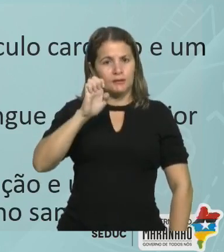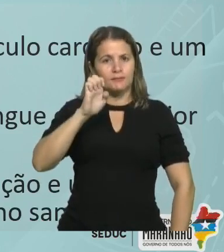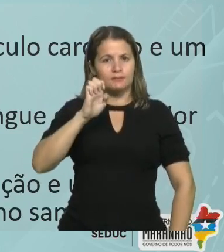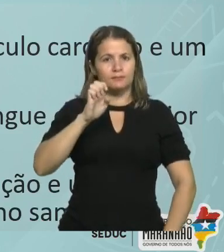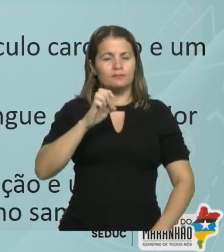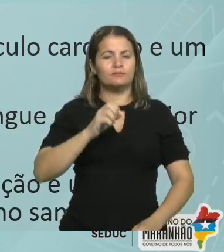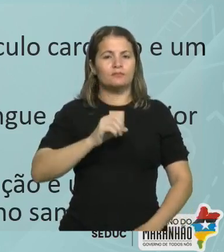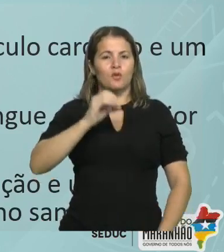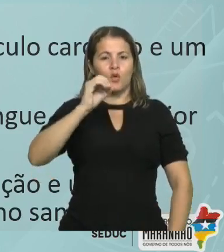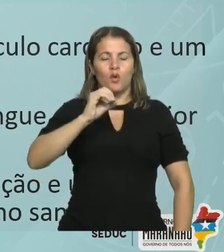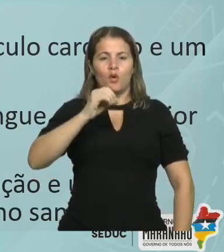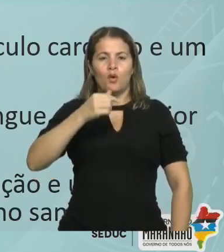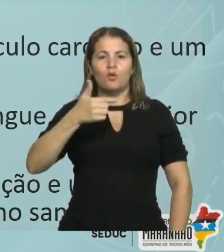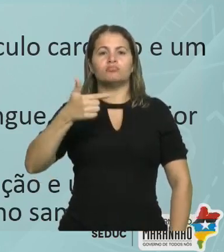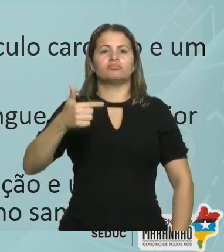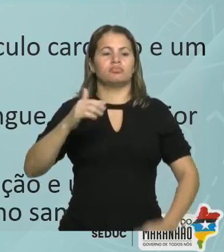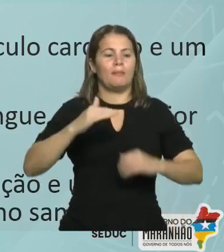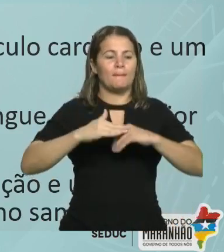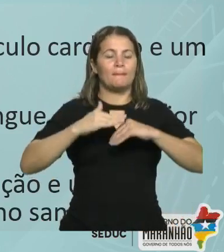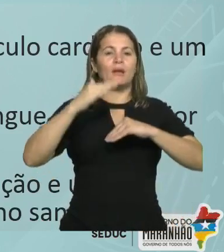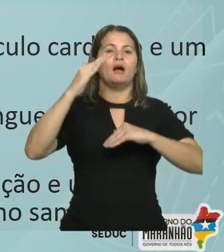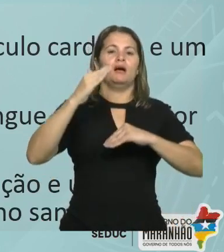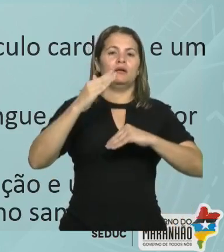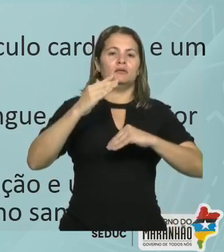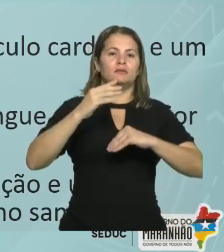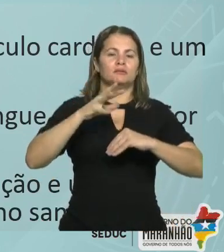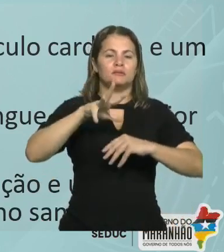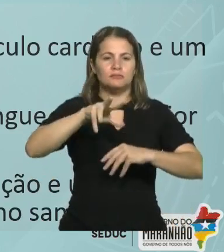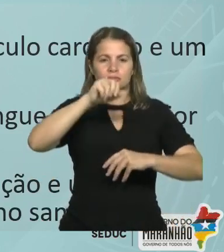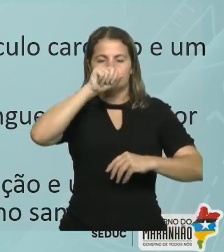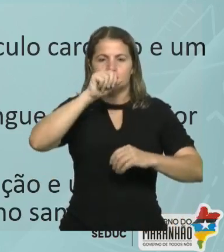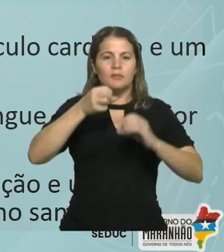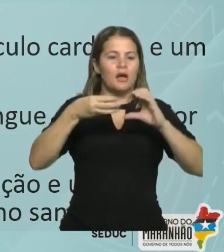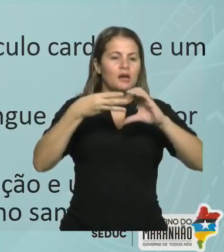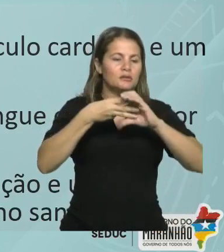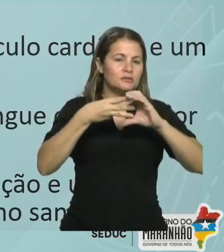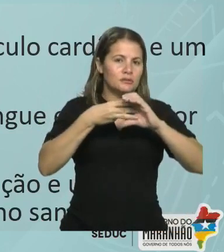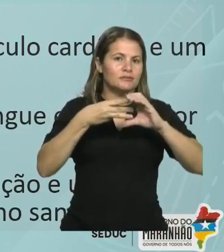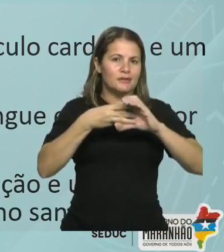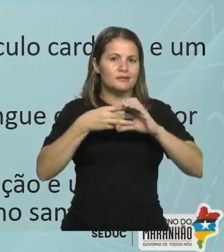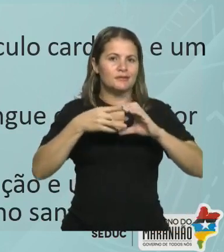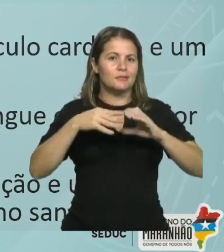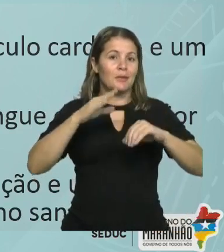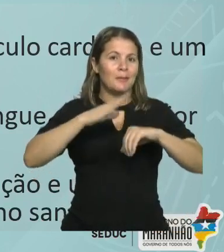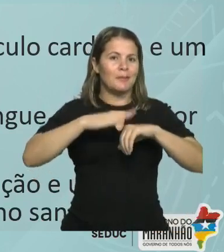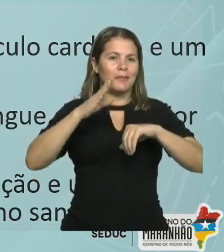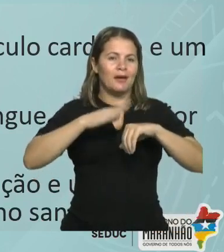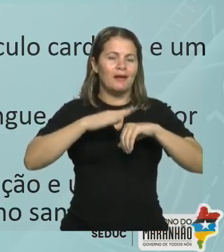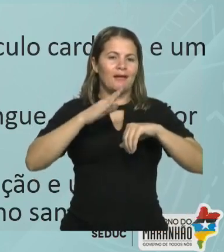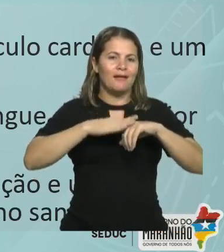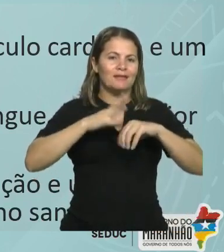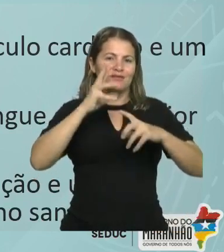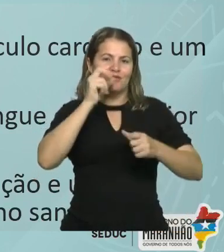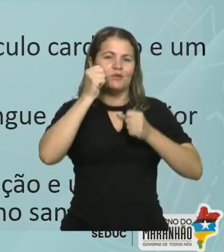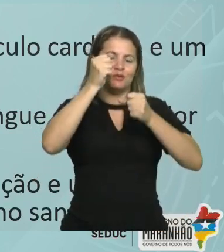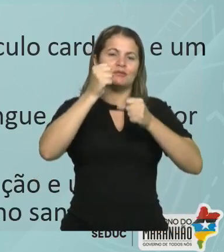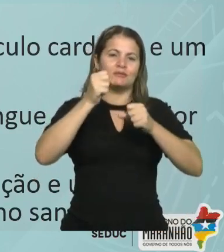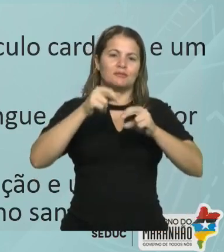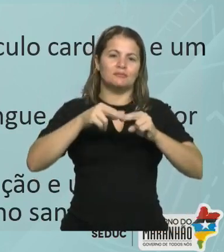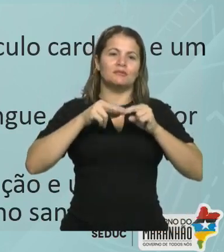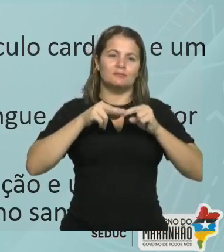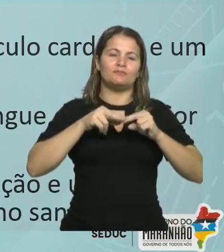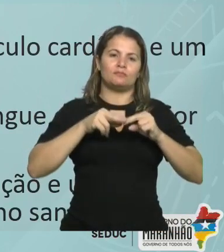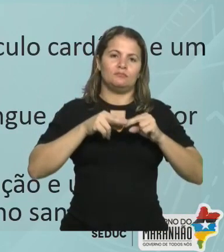lá para a respiração celular, pode ter um maior ganho de energia. E letra E, a maior taxa de hemácias